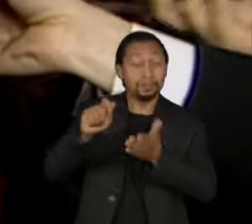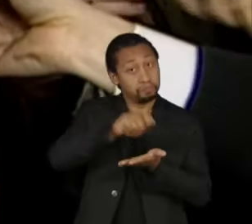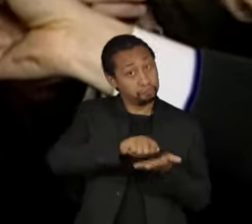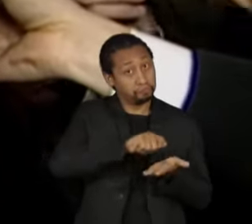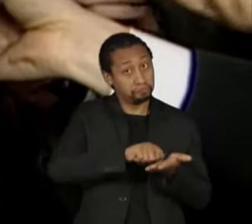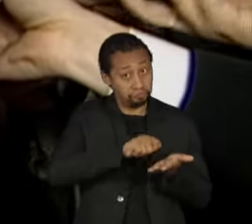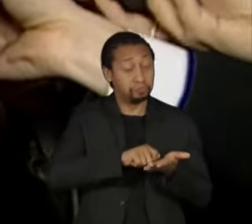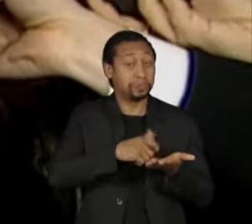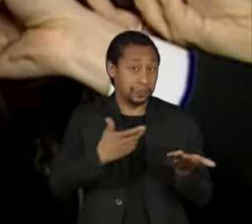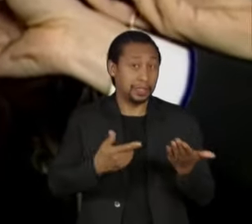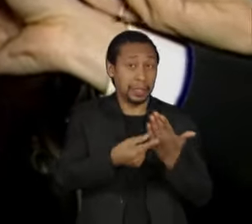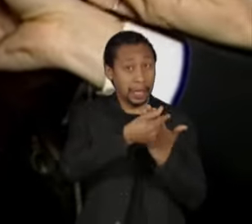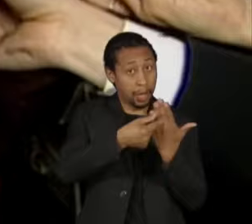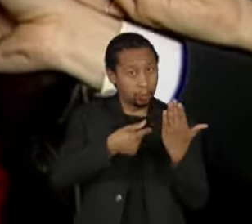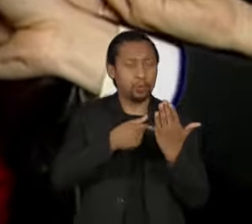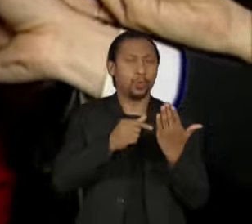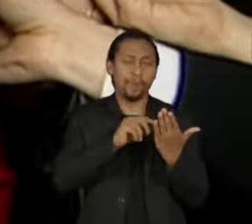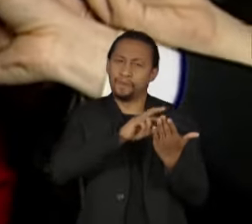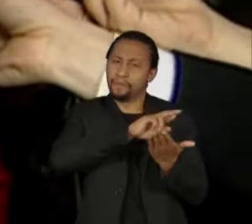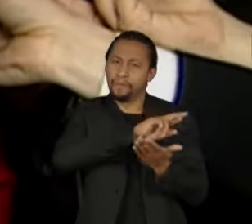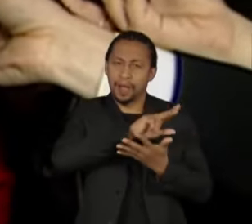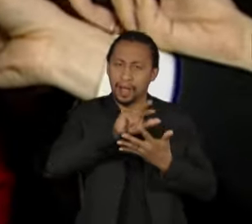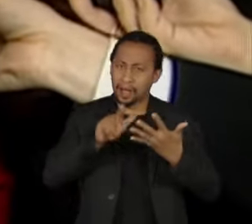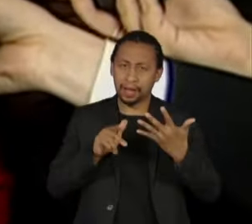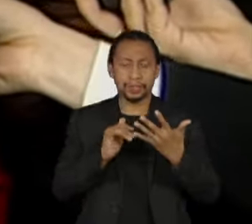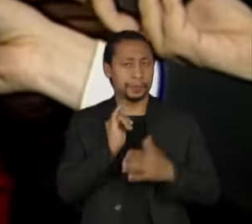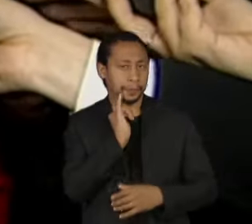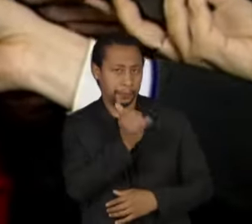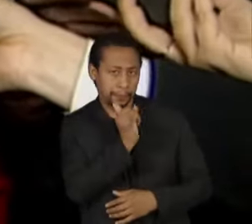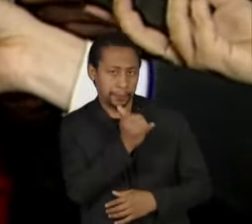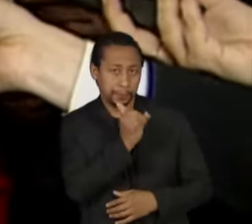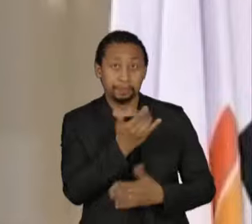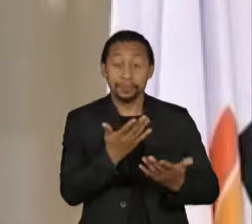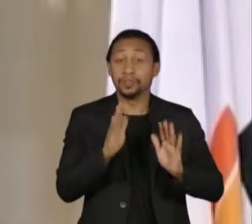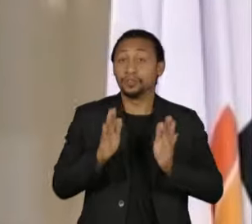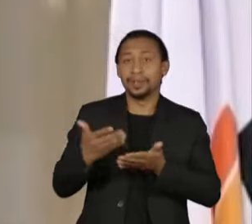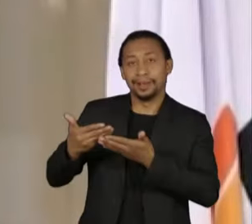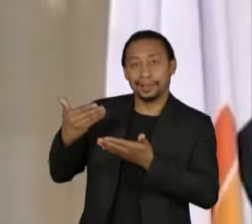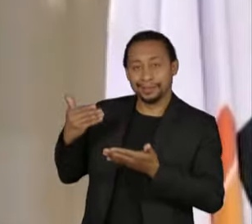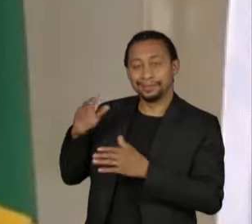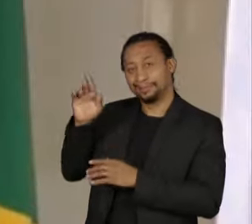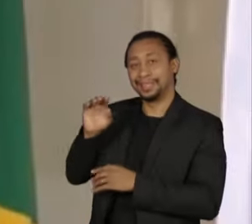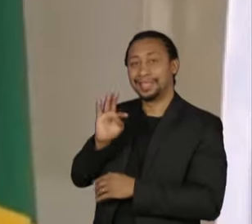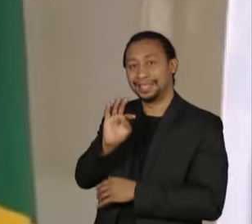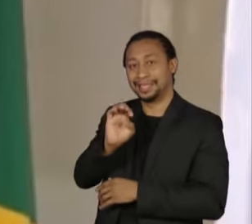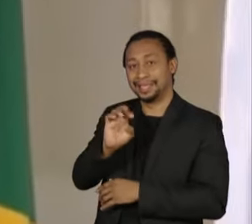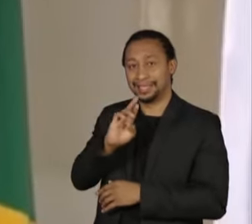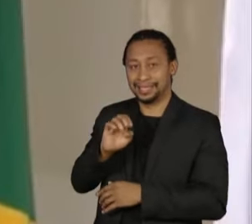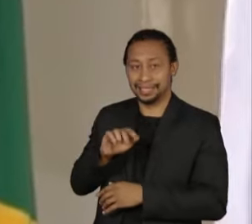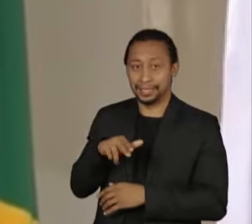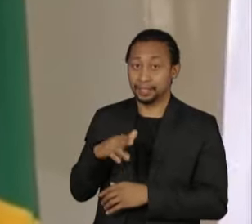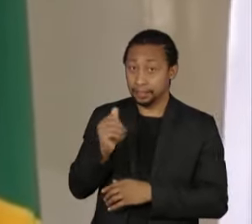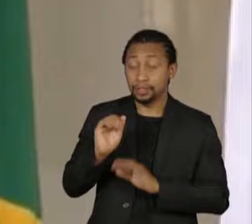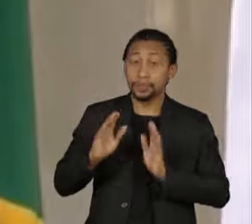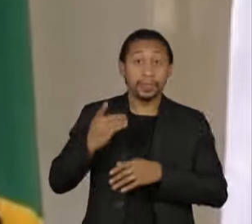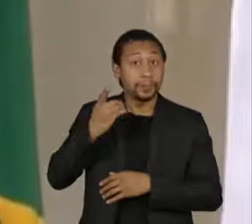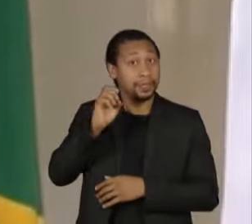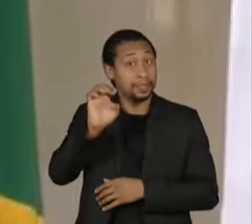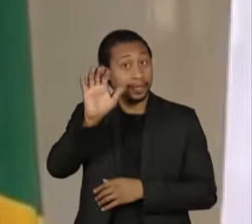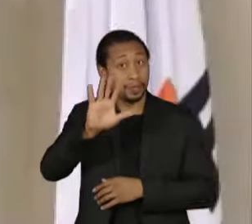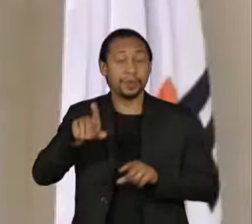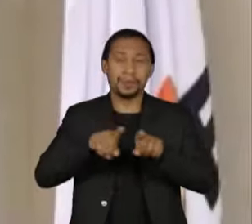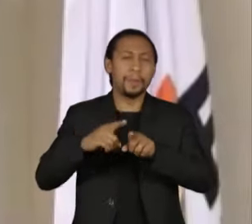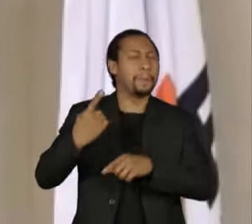autor de vários livros de contos, começou na política como vereador de Teresina, foi deputado estadual e também o primeiro